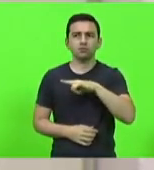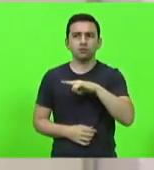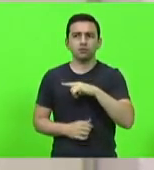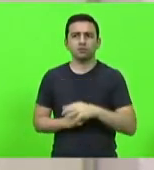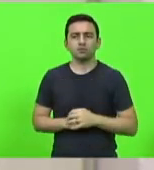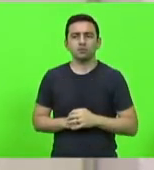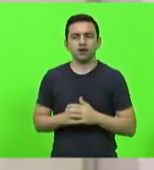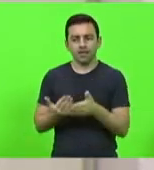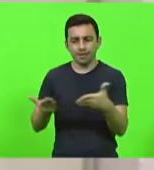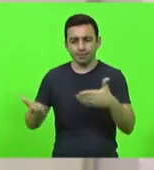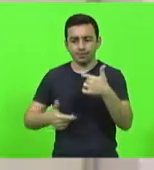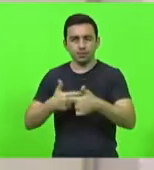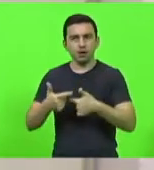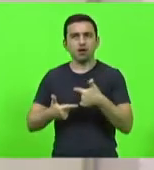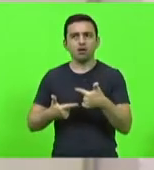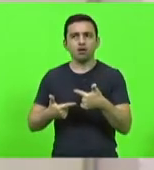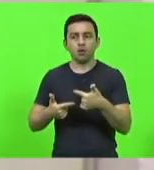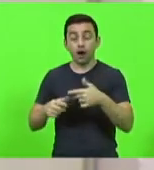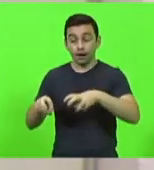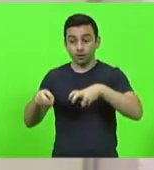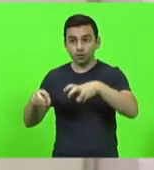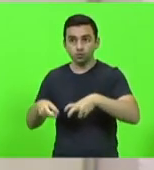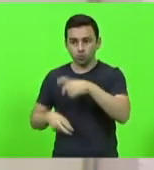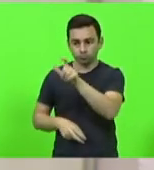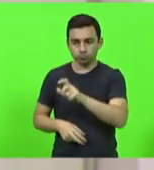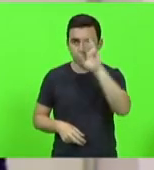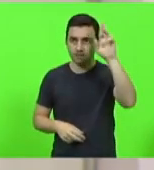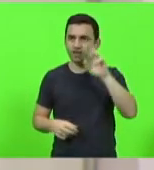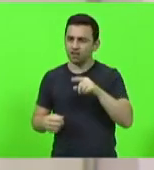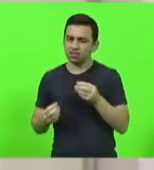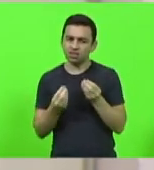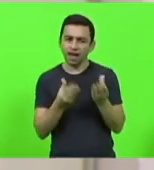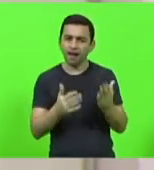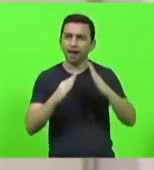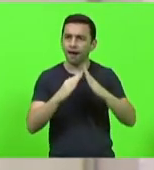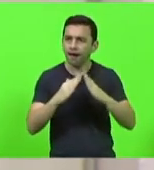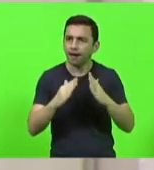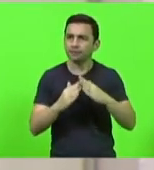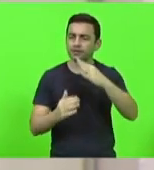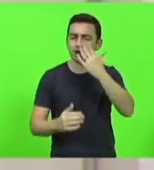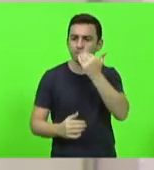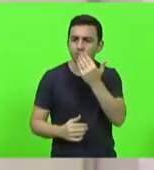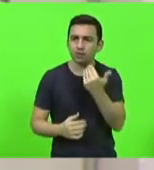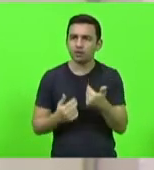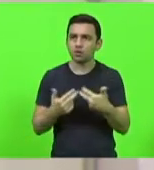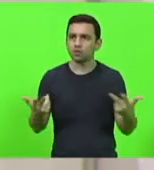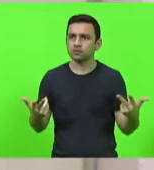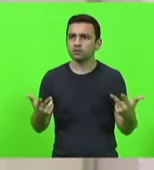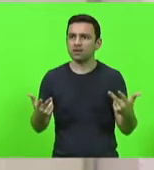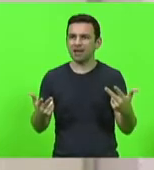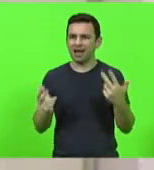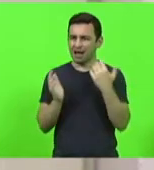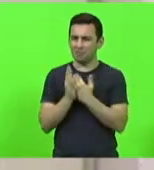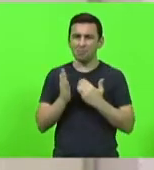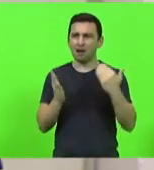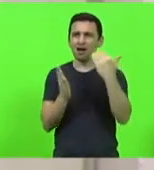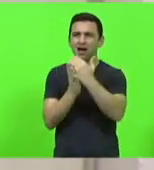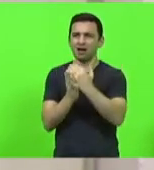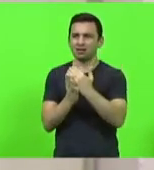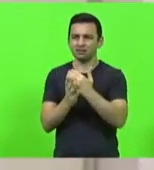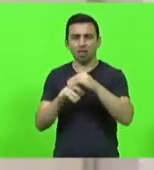agricultores dão condições de trabalho, inclusive com moradia e alimentação, e que é um exagero, é uma ação